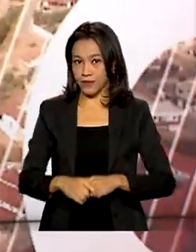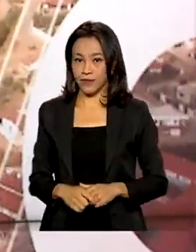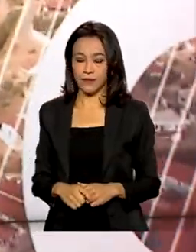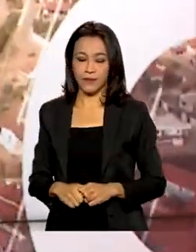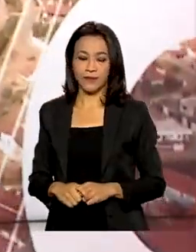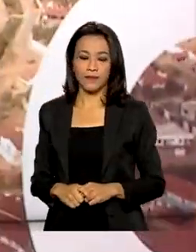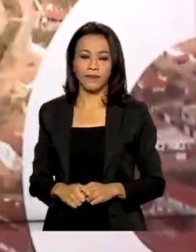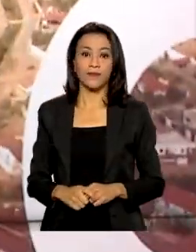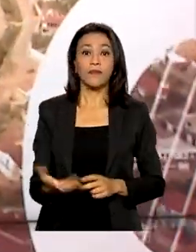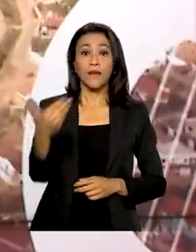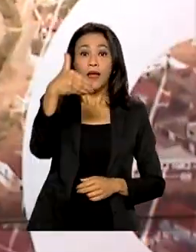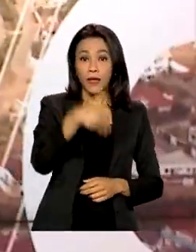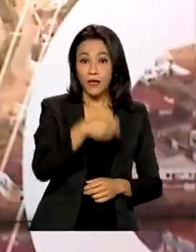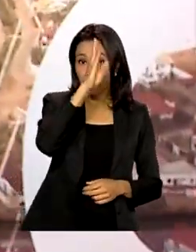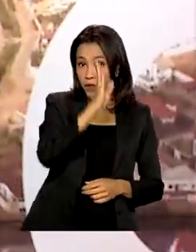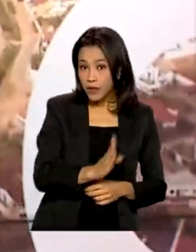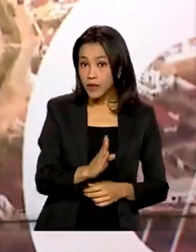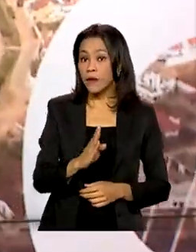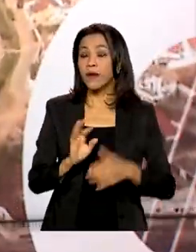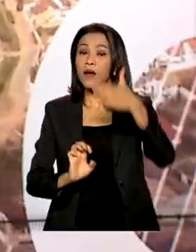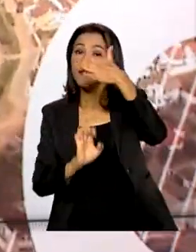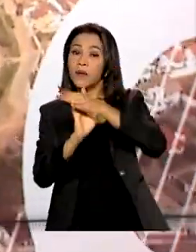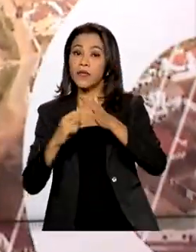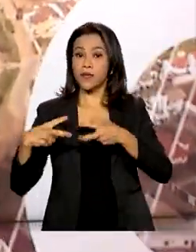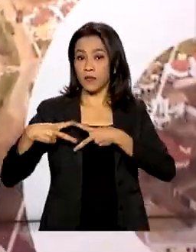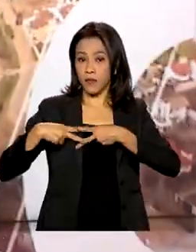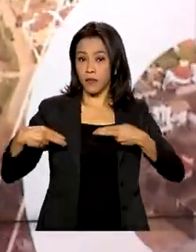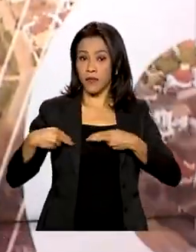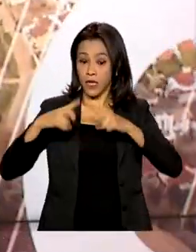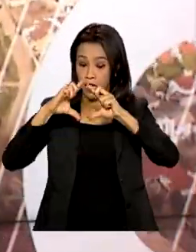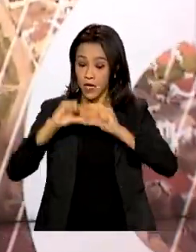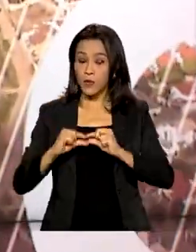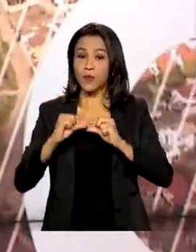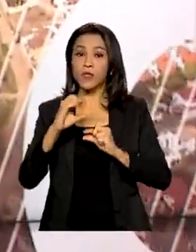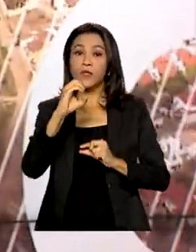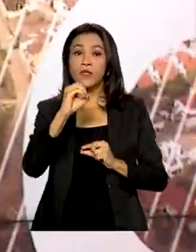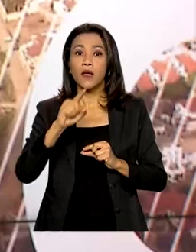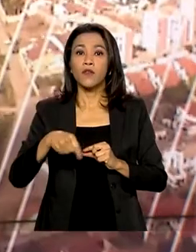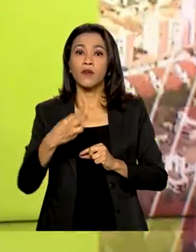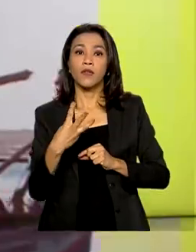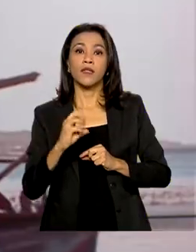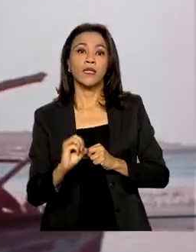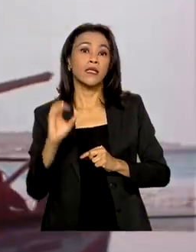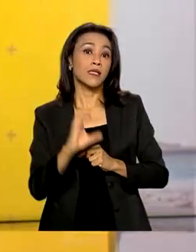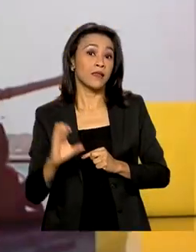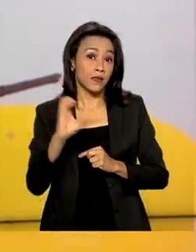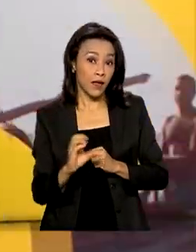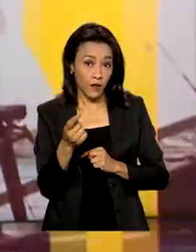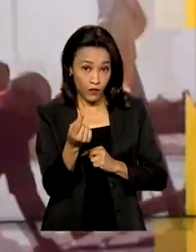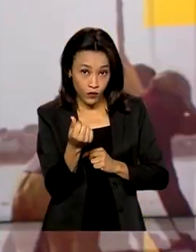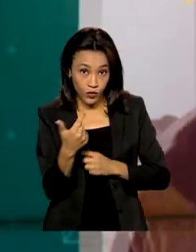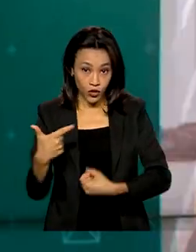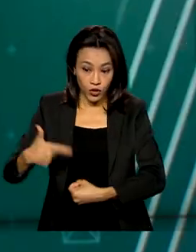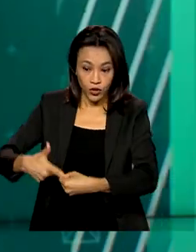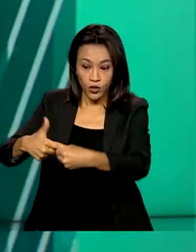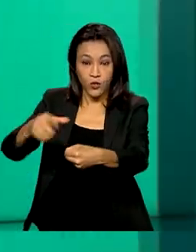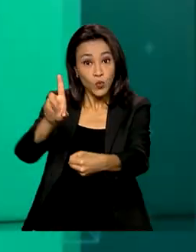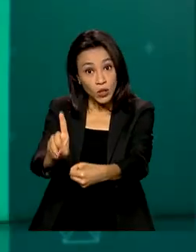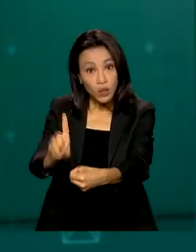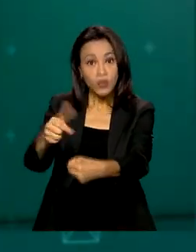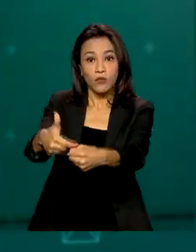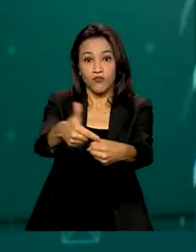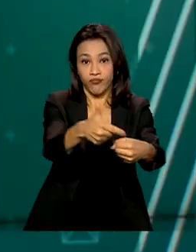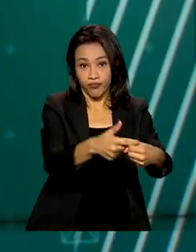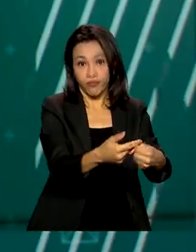Aqui no Brasil, a Petrobras reduziu em 30 centavos o preço do óleo diesel repassado às distribuidoras de combustíveis.